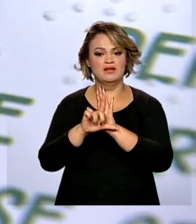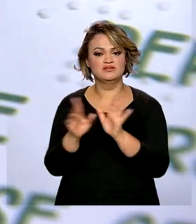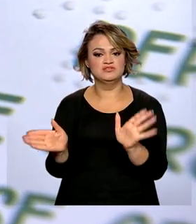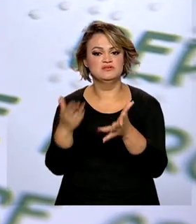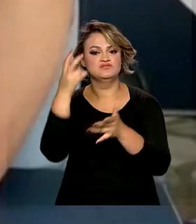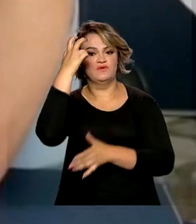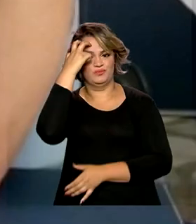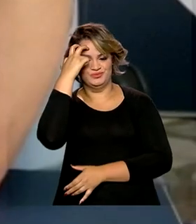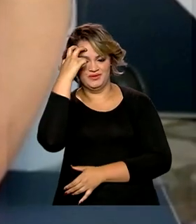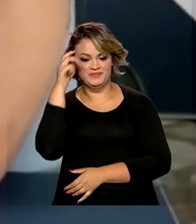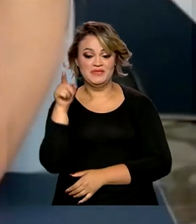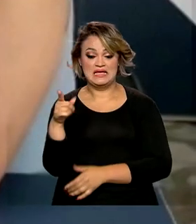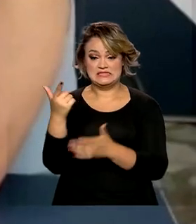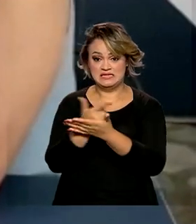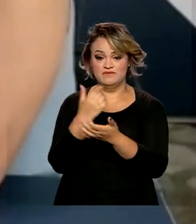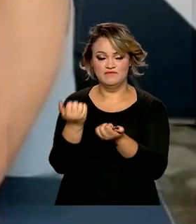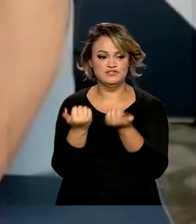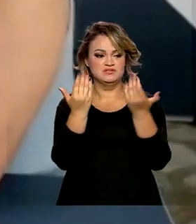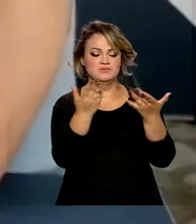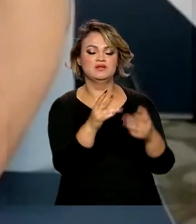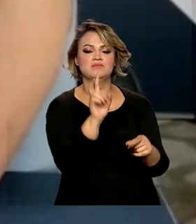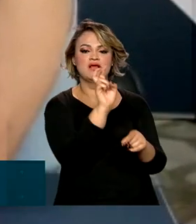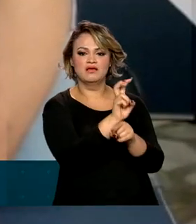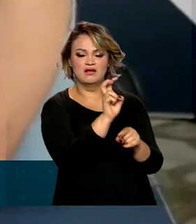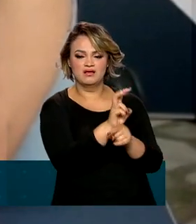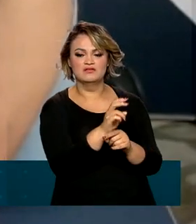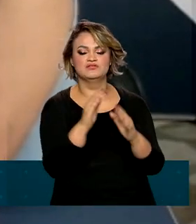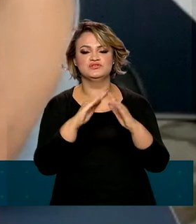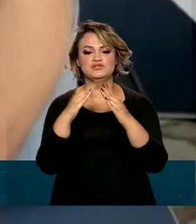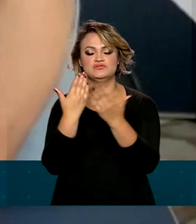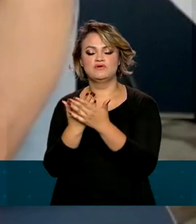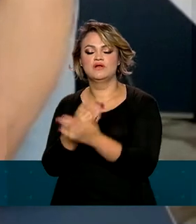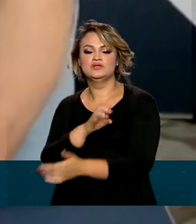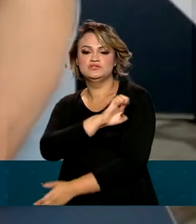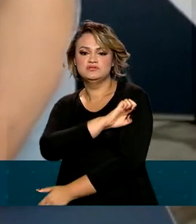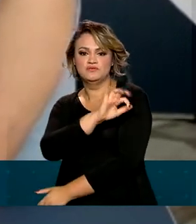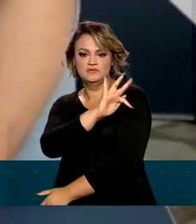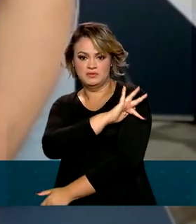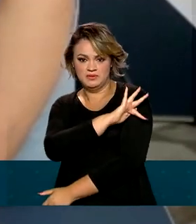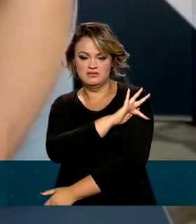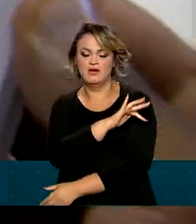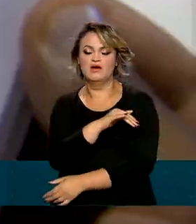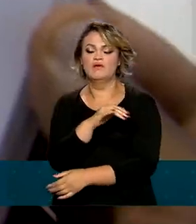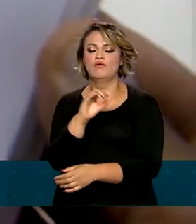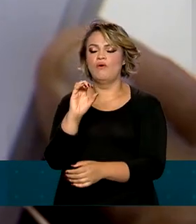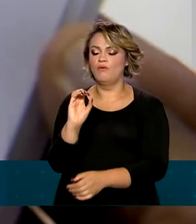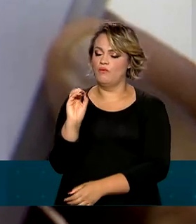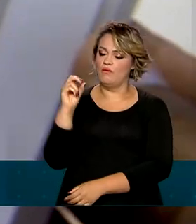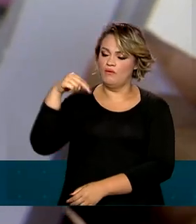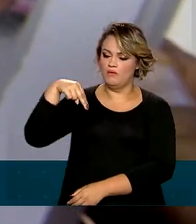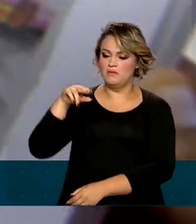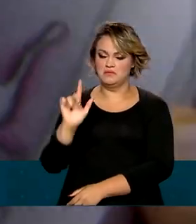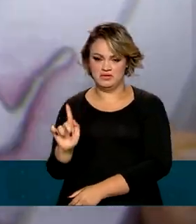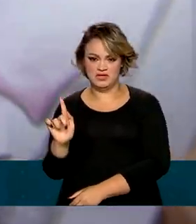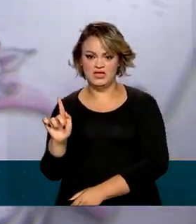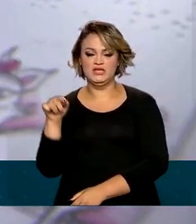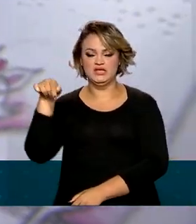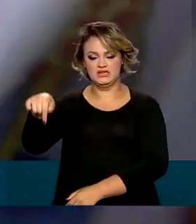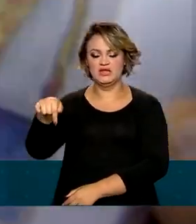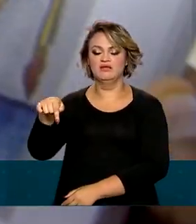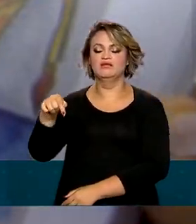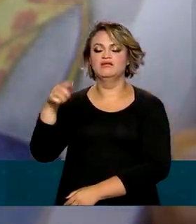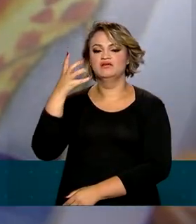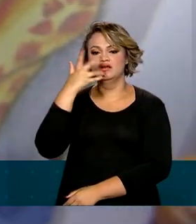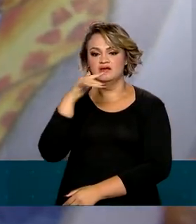A coleção foi distribuída para creches e escolas de ensino fundamental, e ONGs, que trabalham com crianças deficientes